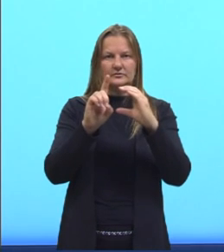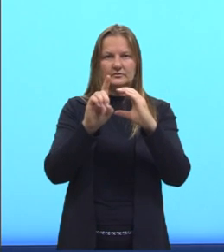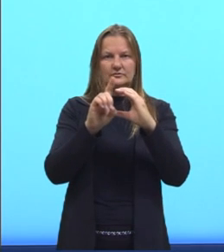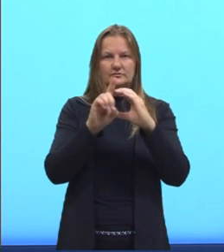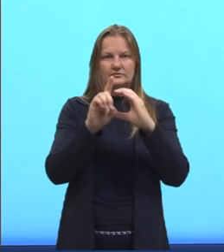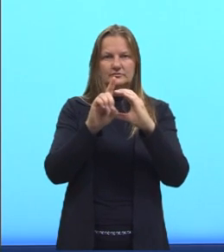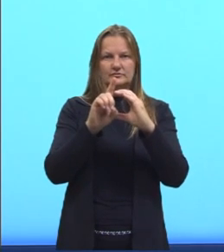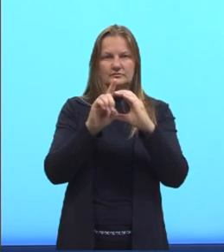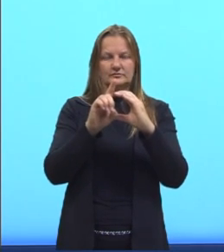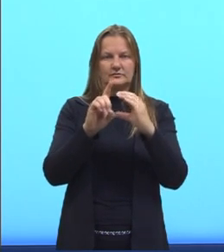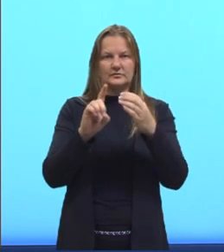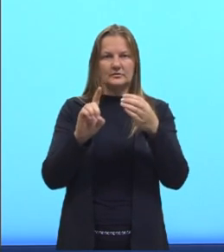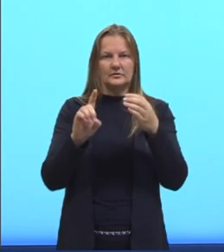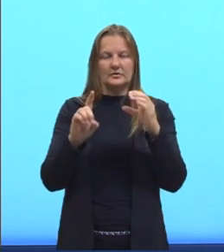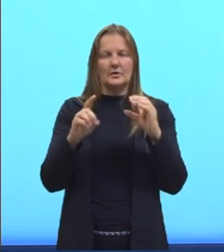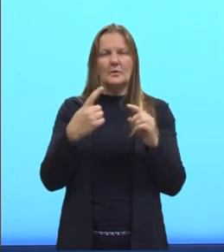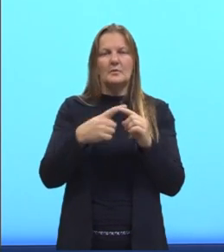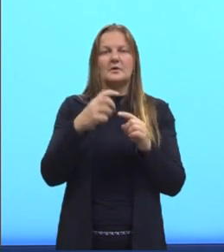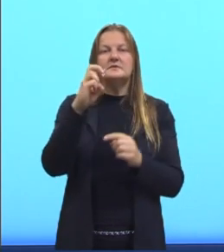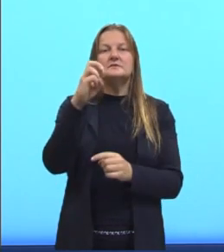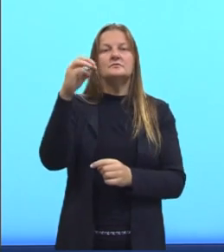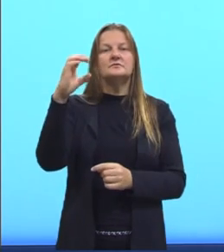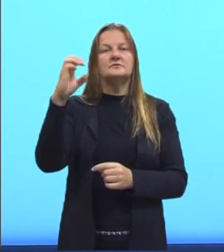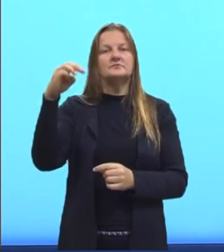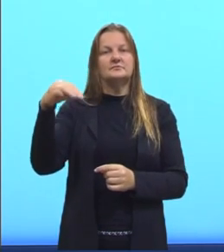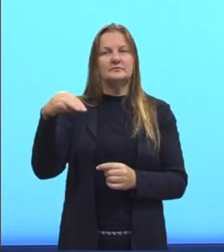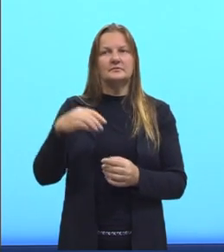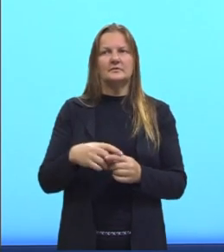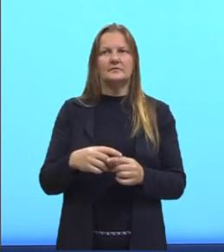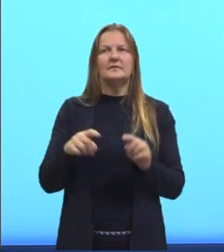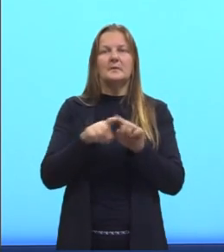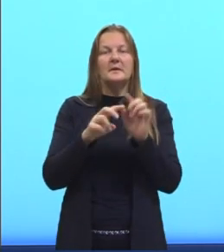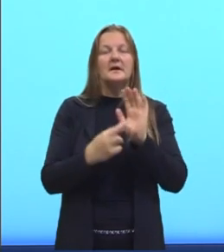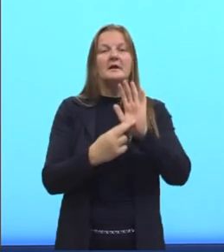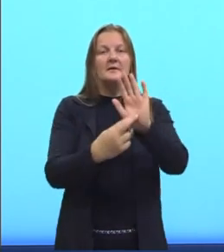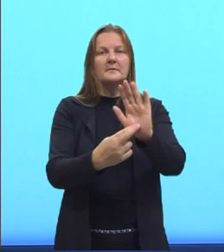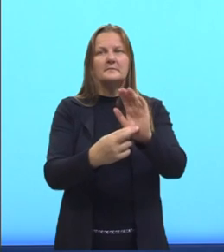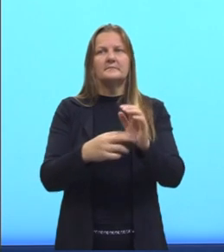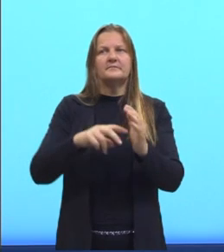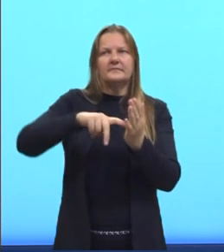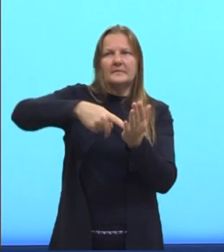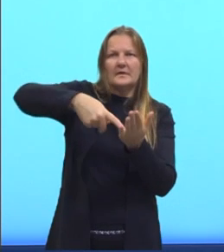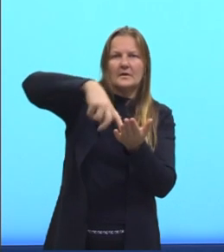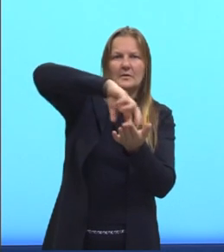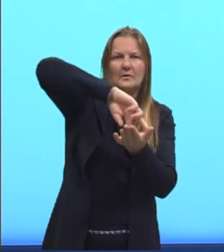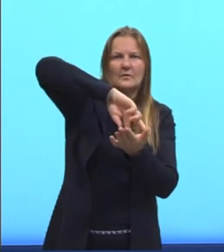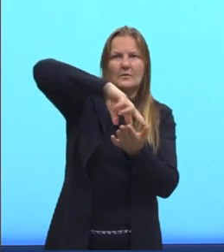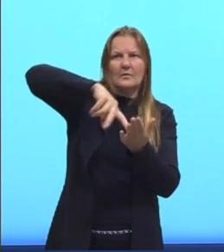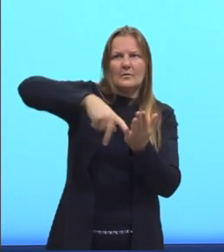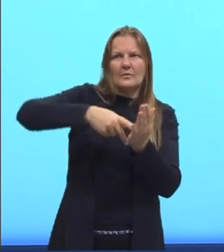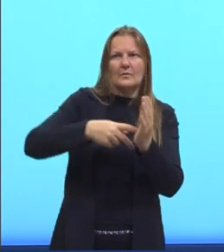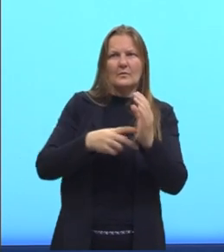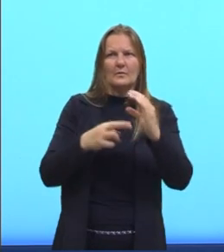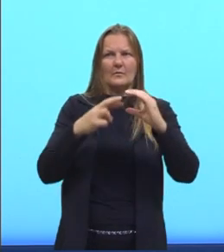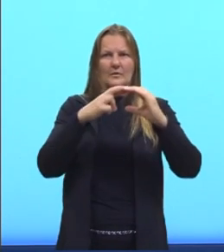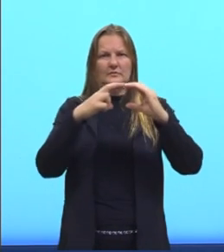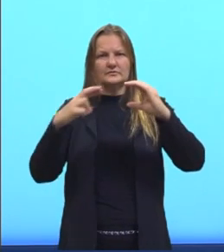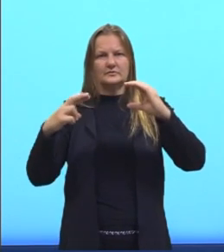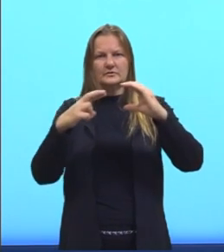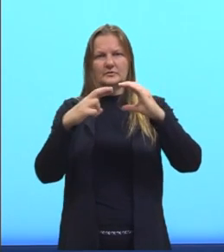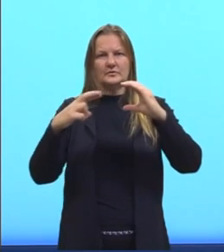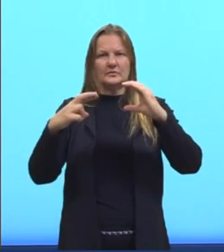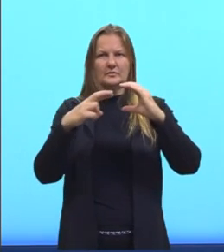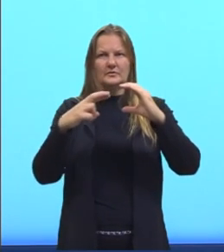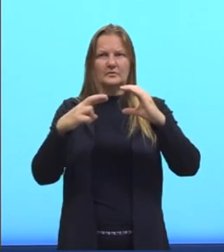de 5 centímetros Ainda eu representei aqui o nosso raio mas ele pode ser representado